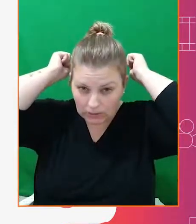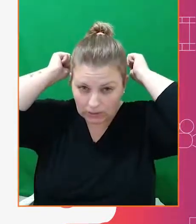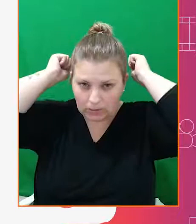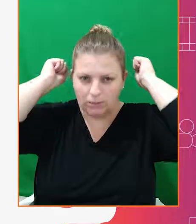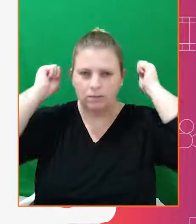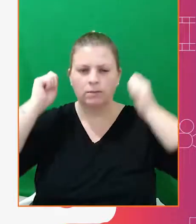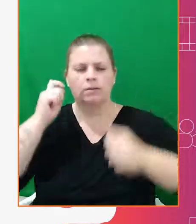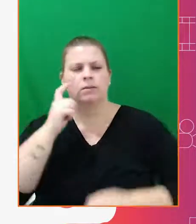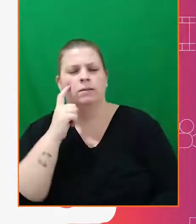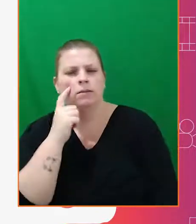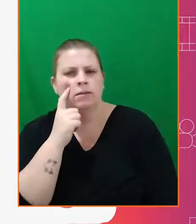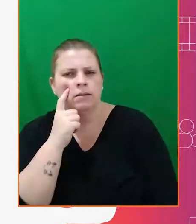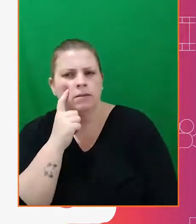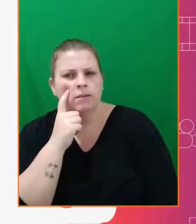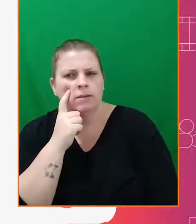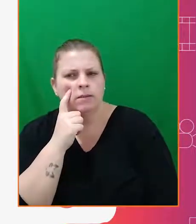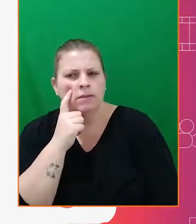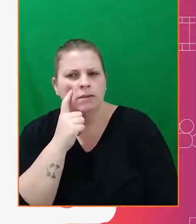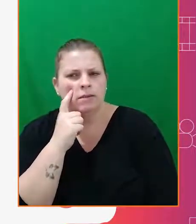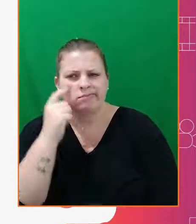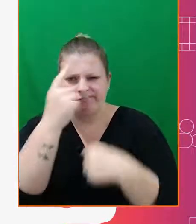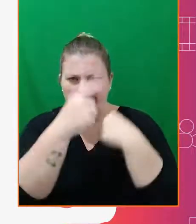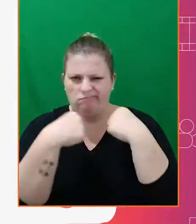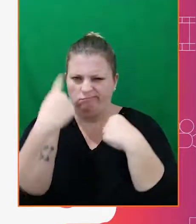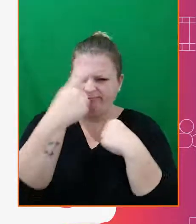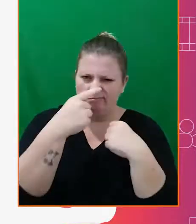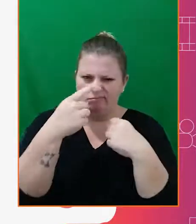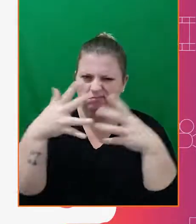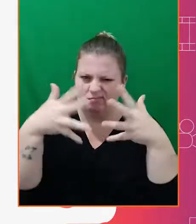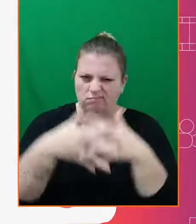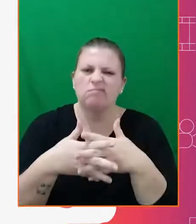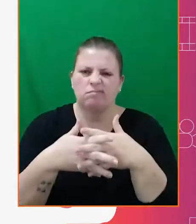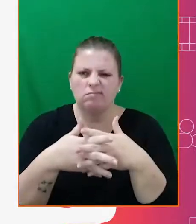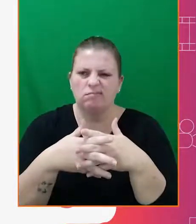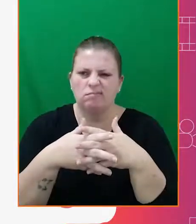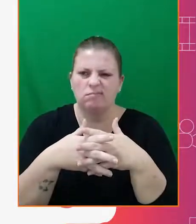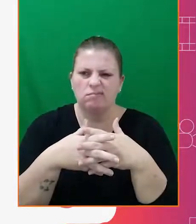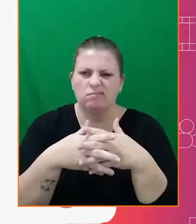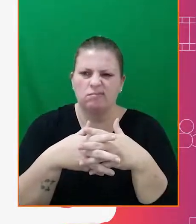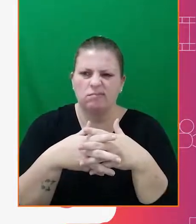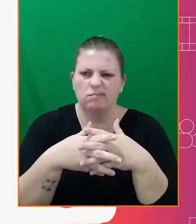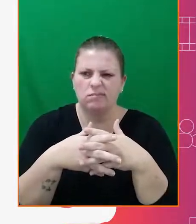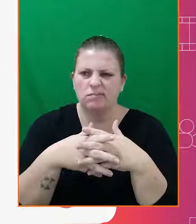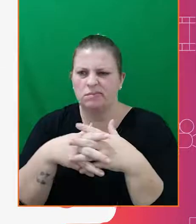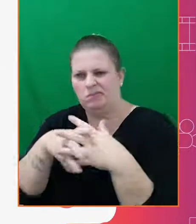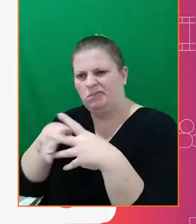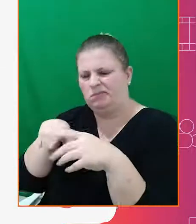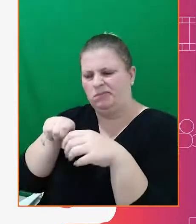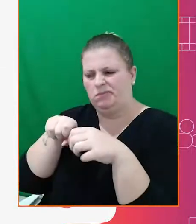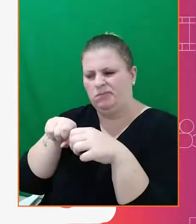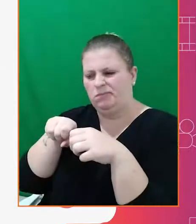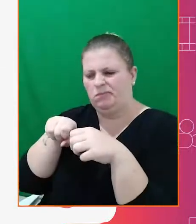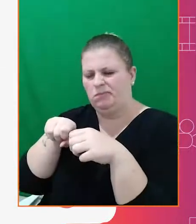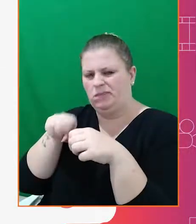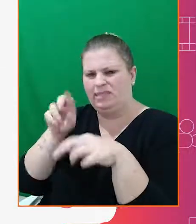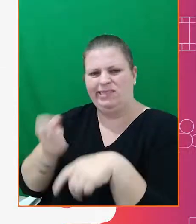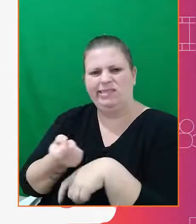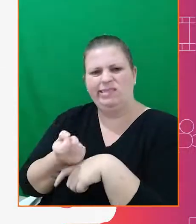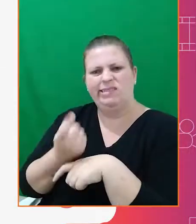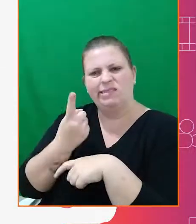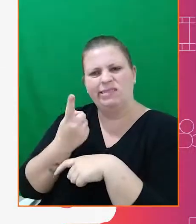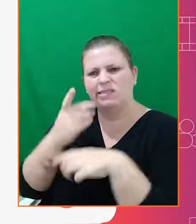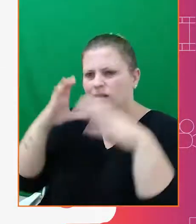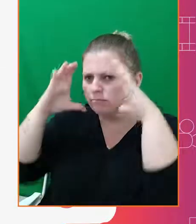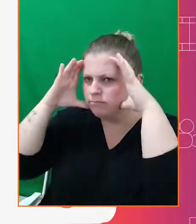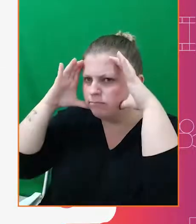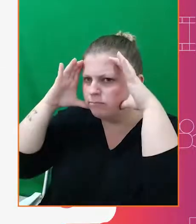percebemos que ele está com uma cara confusa e está em uma posição estranha. A sua